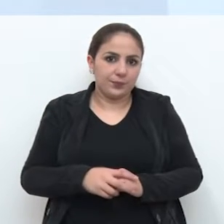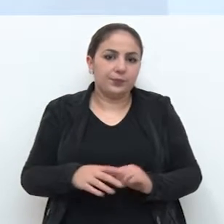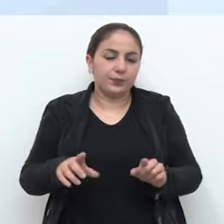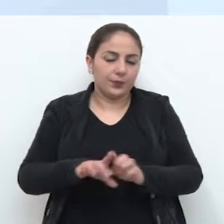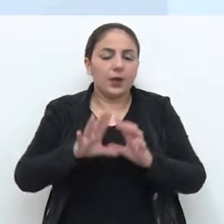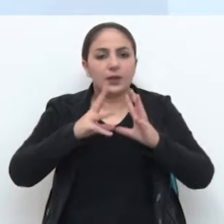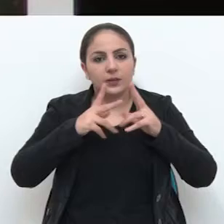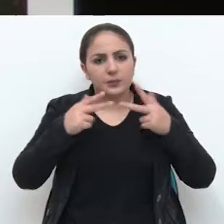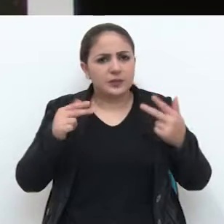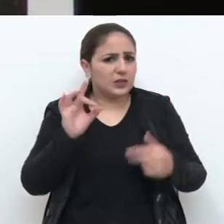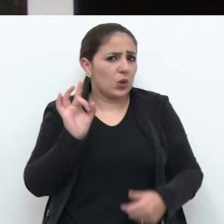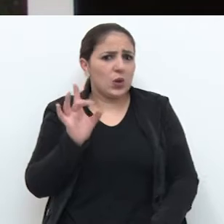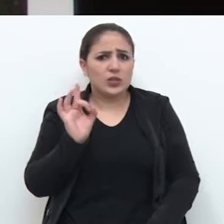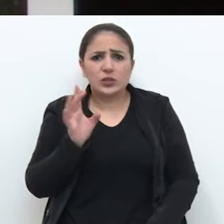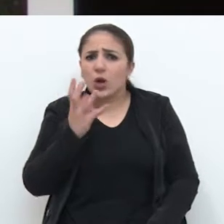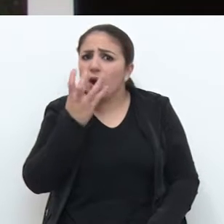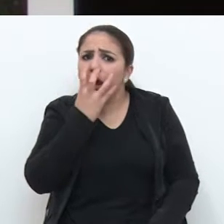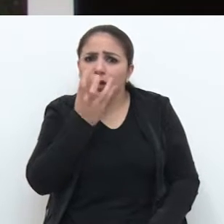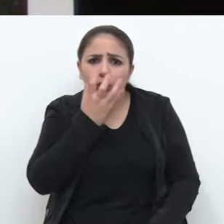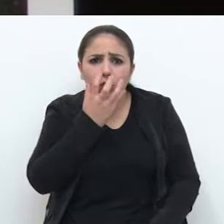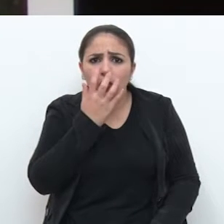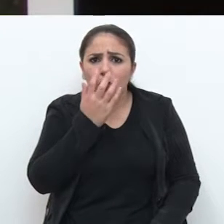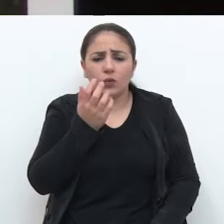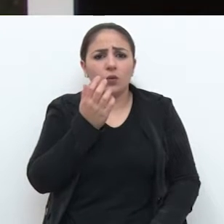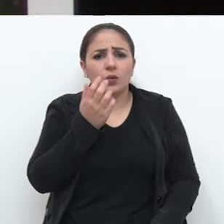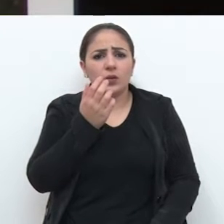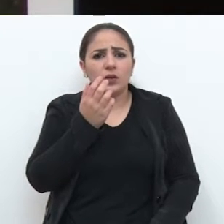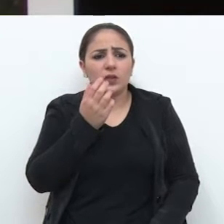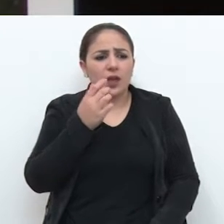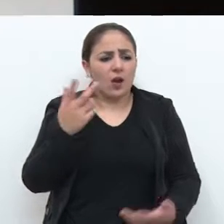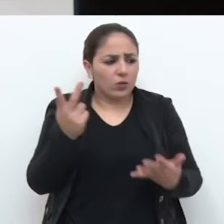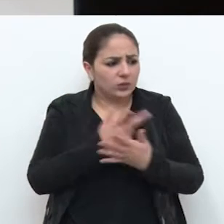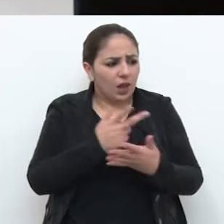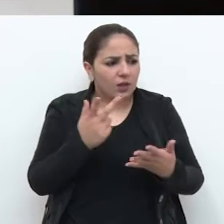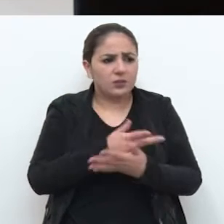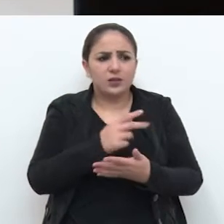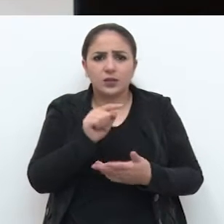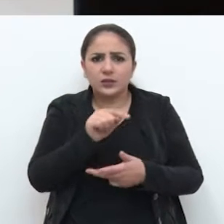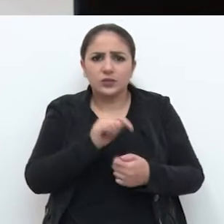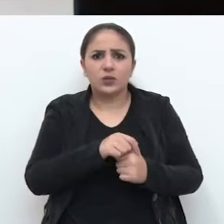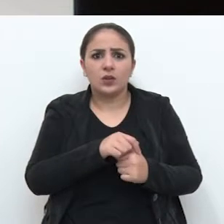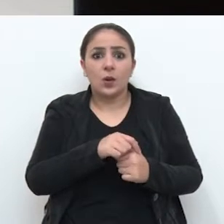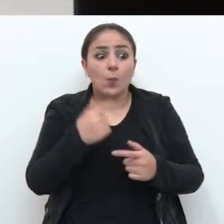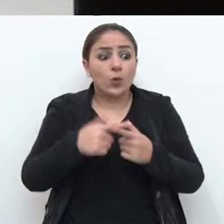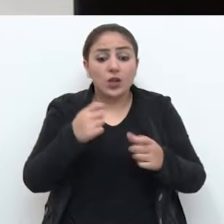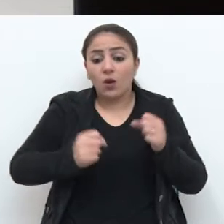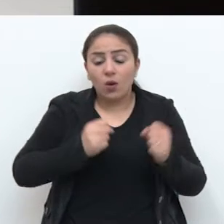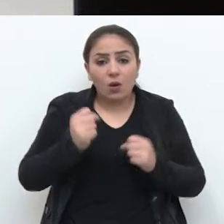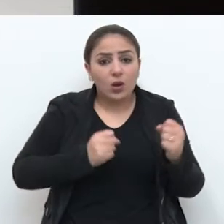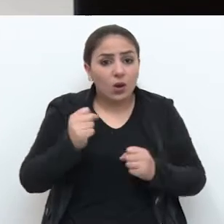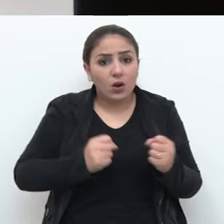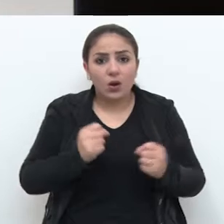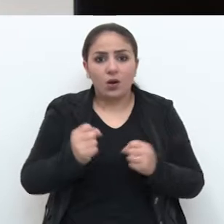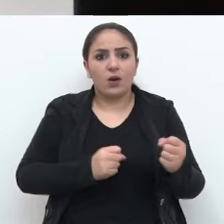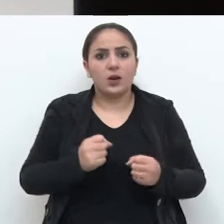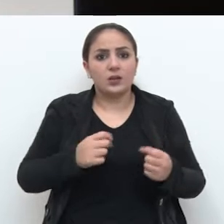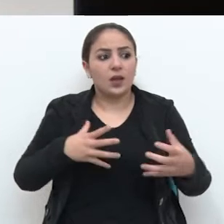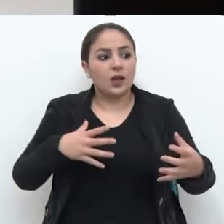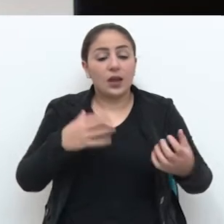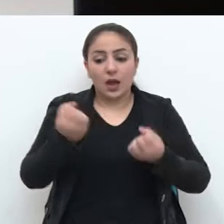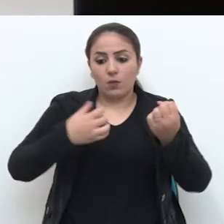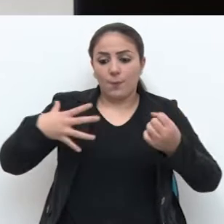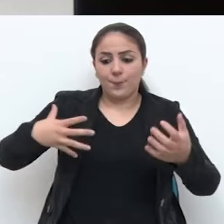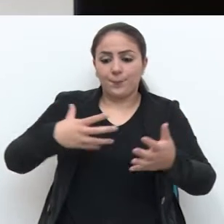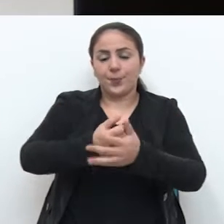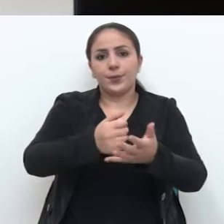Os animais também, pessoal. E não é só os cachorros machucados, enfim, que saem desenfreados numa correria,